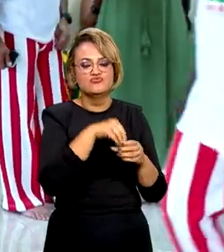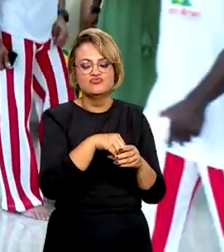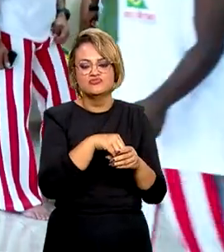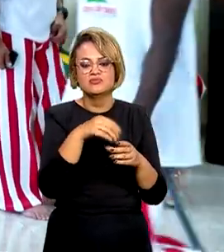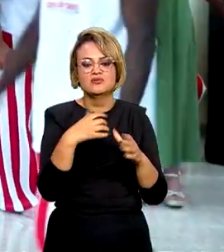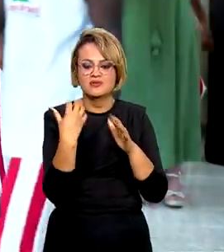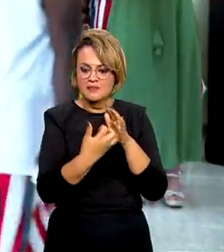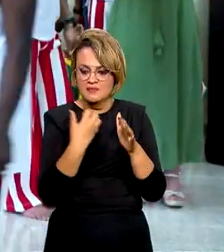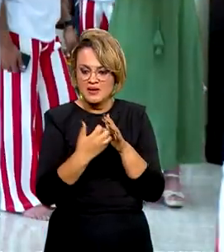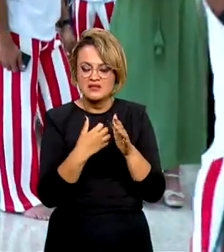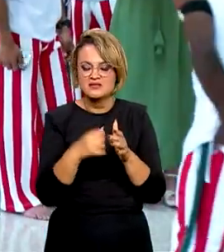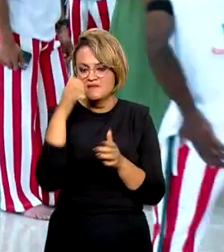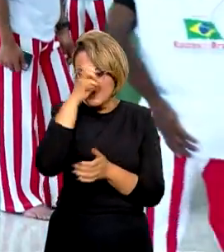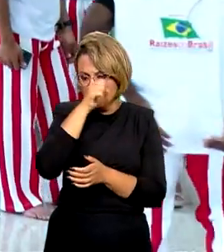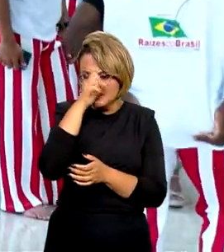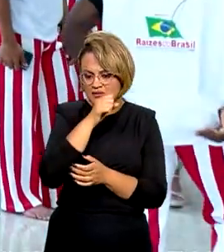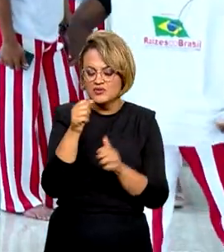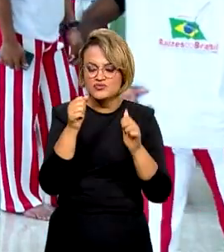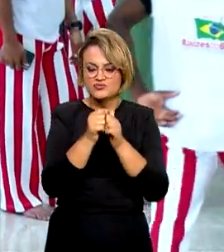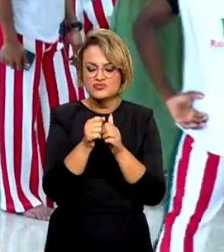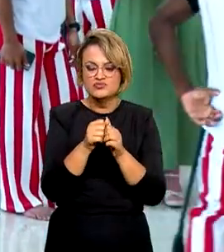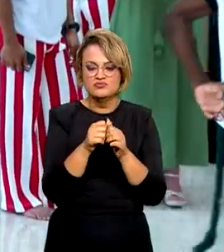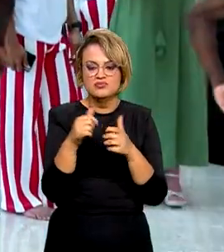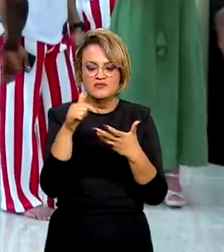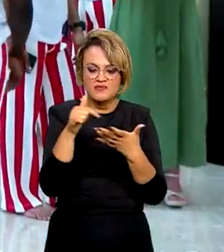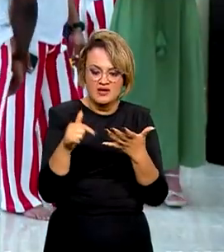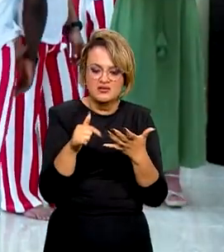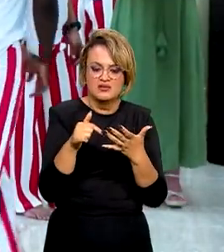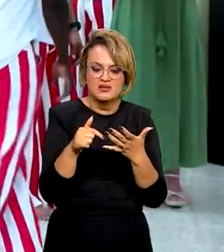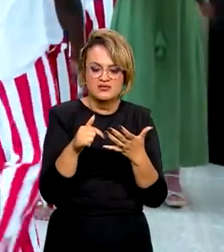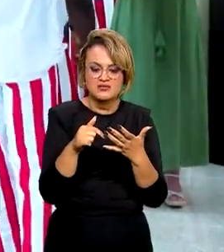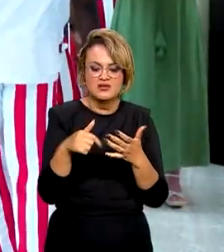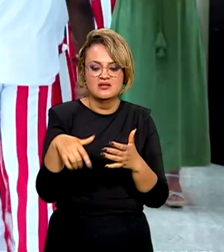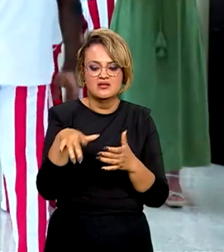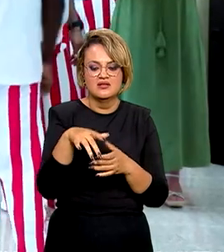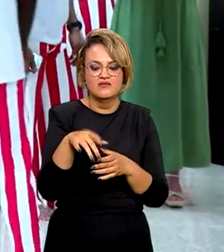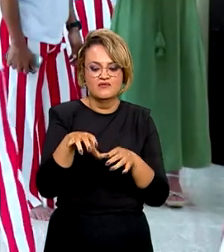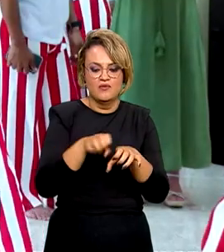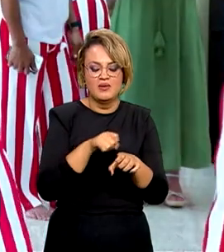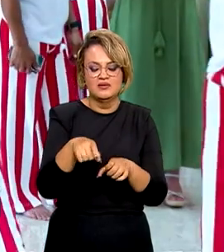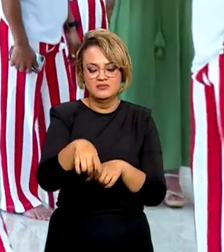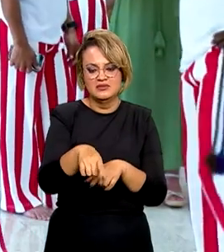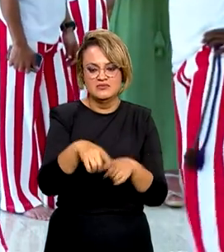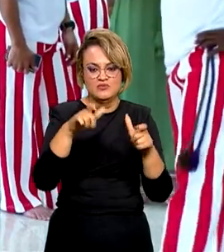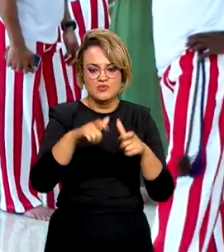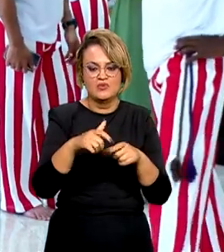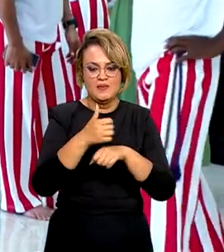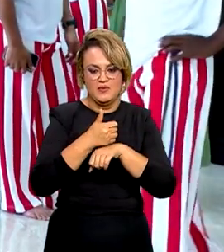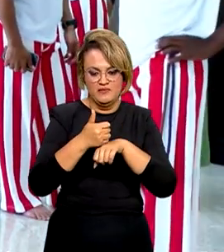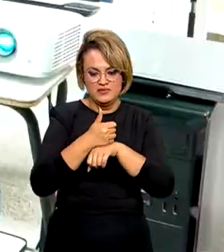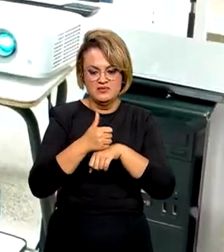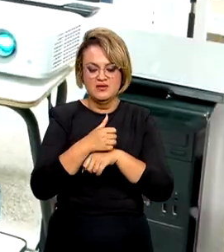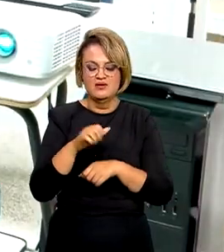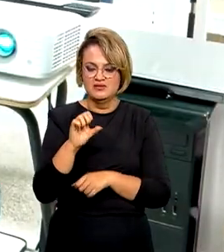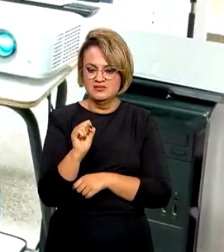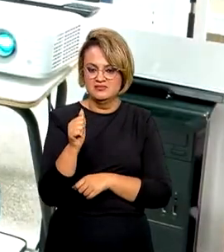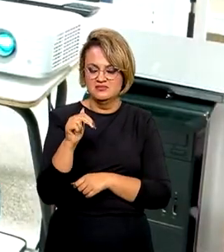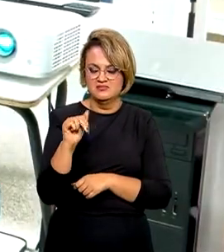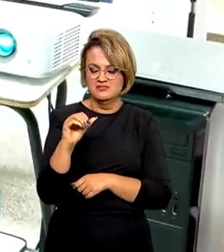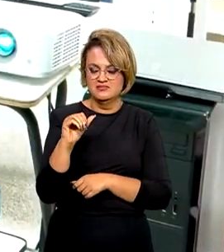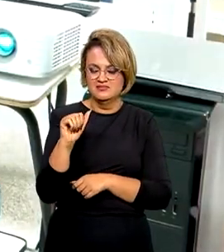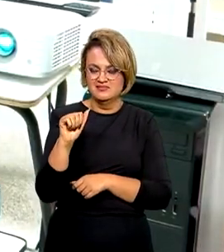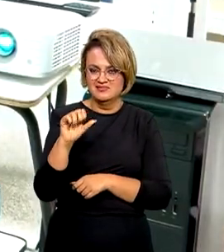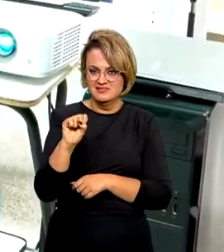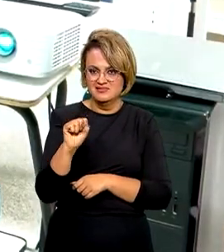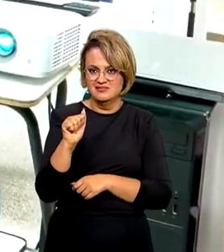que vão absorver os quatro formados no Centro Profissional Brasil-Santo Tomé. A parceria